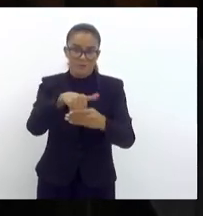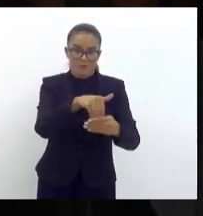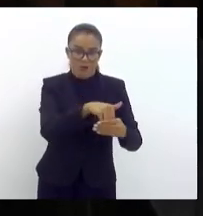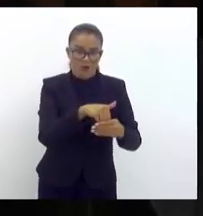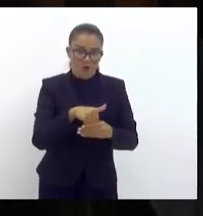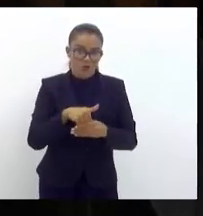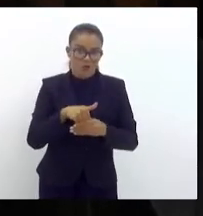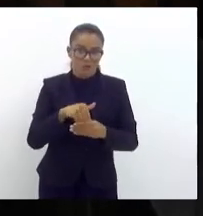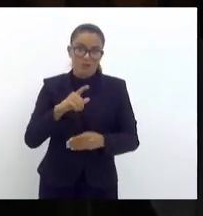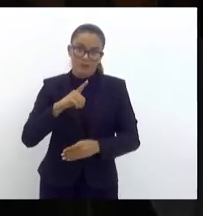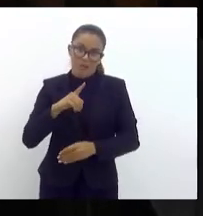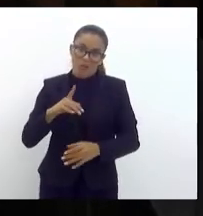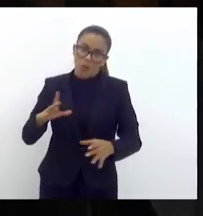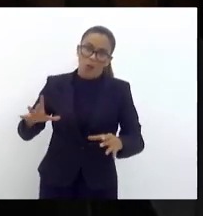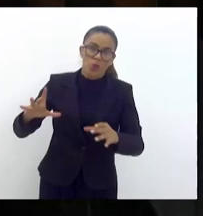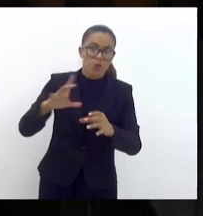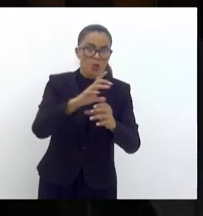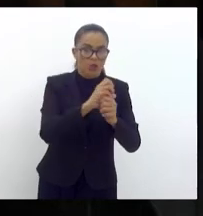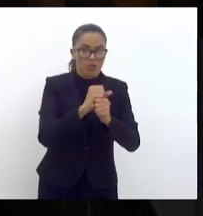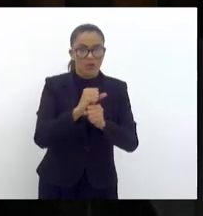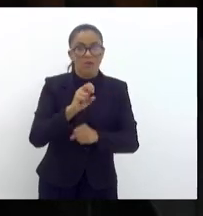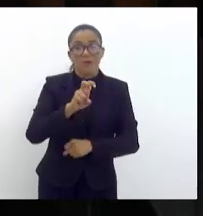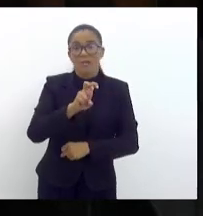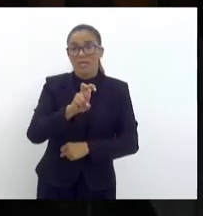513 possíveis.